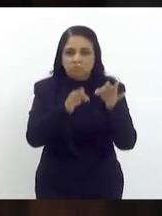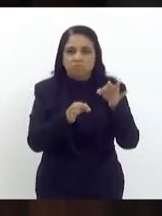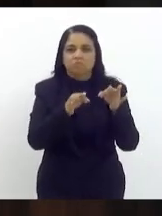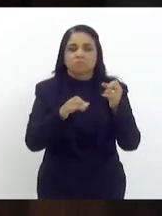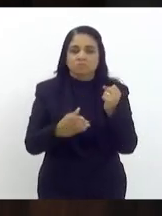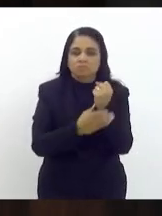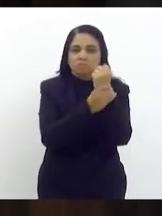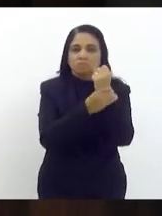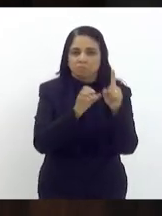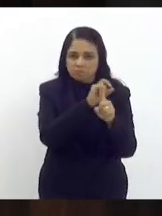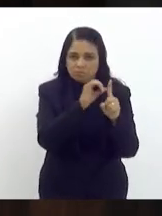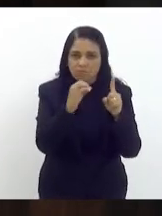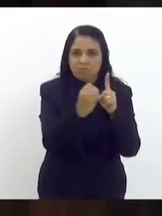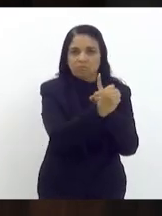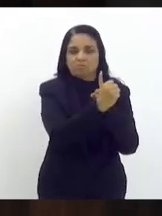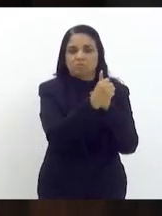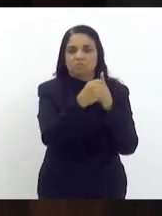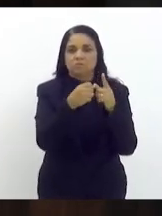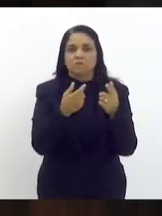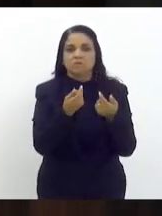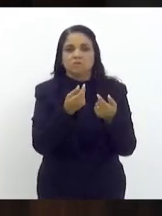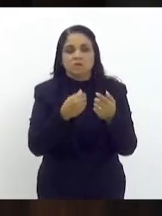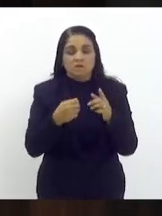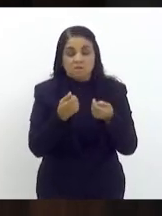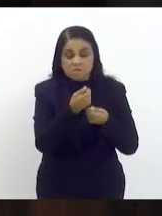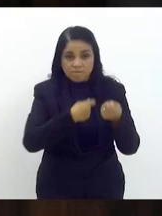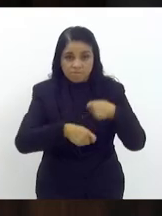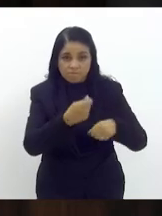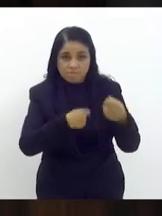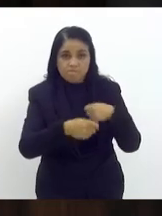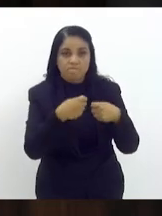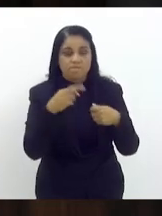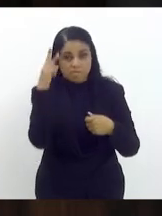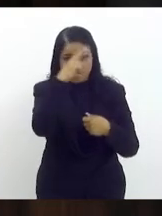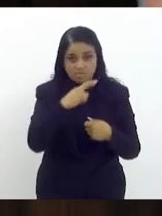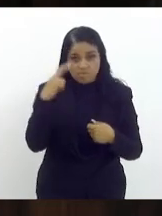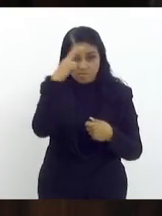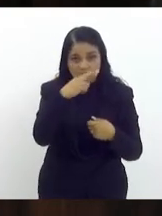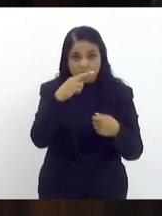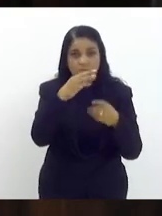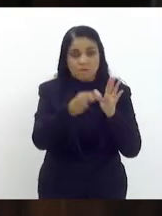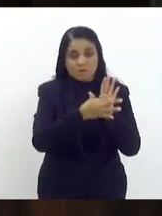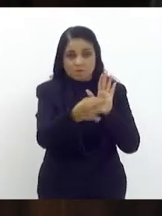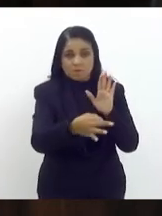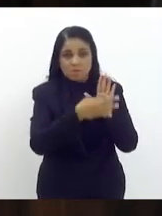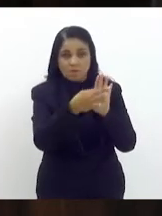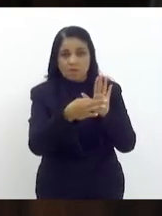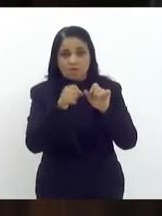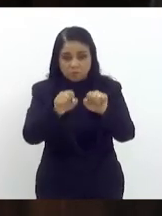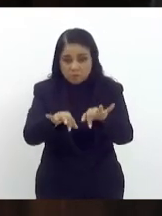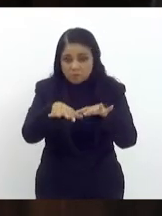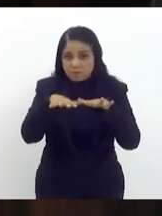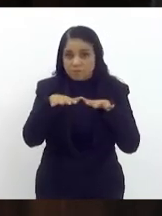de orçamento finance fiscalização e controle as emendas de plenário